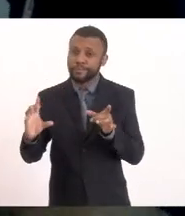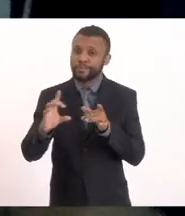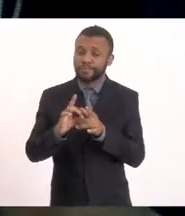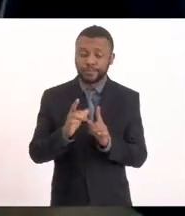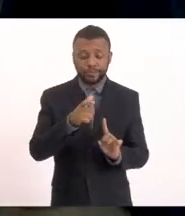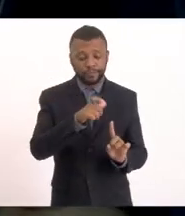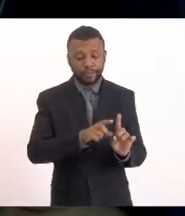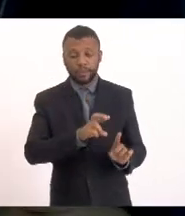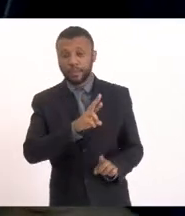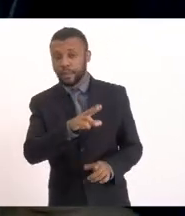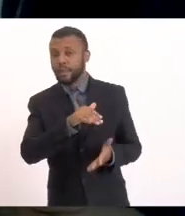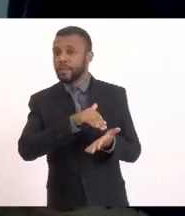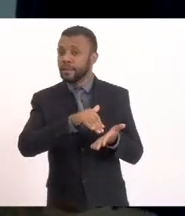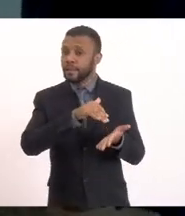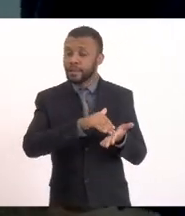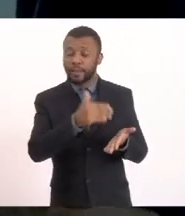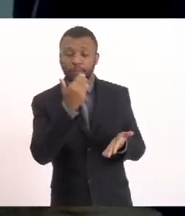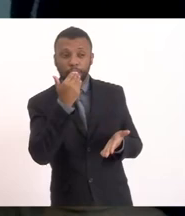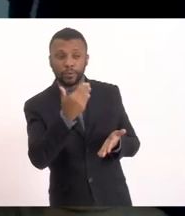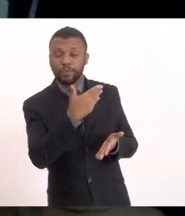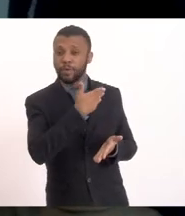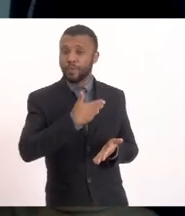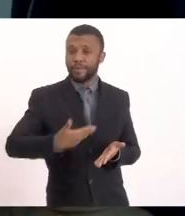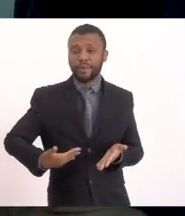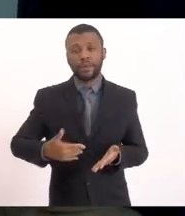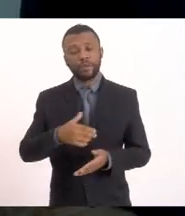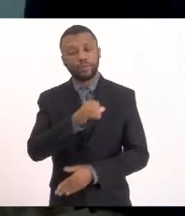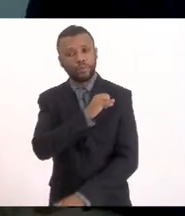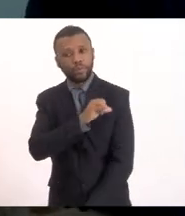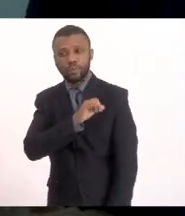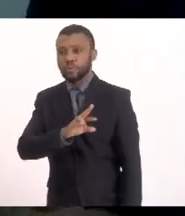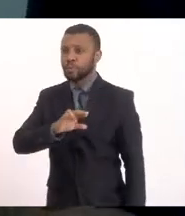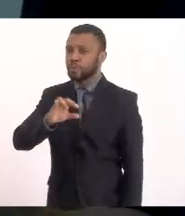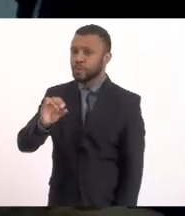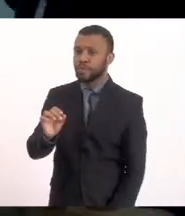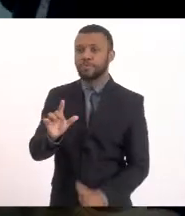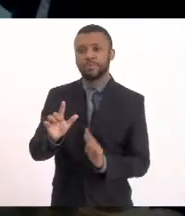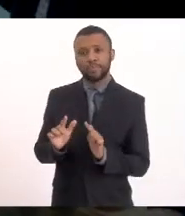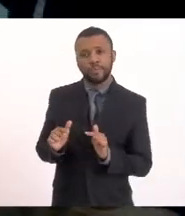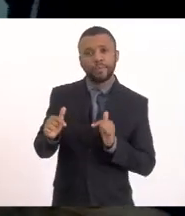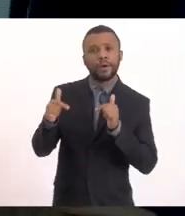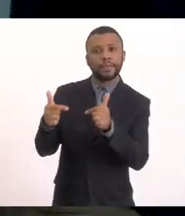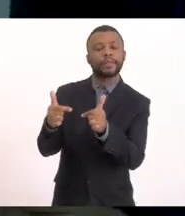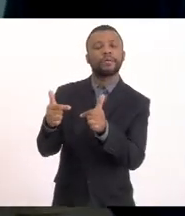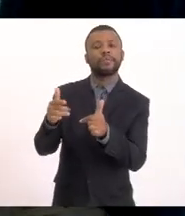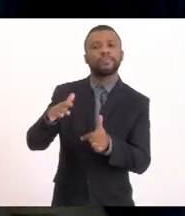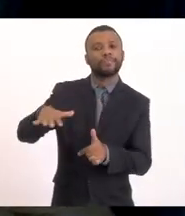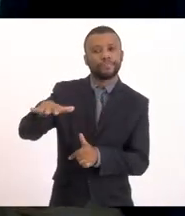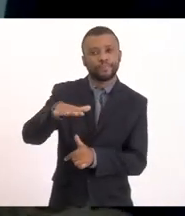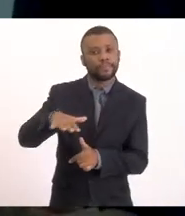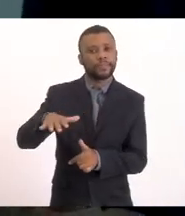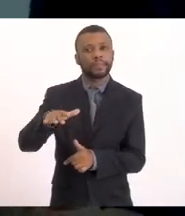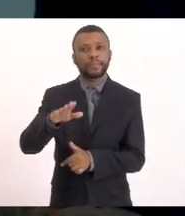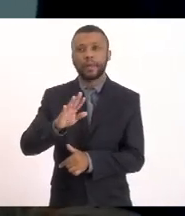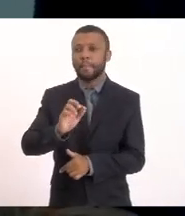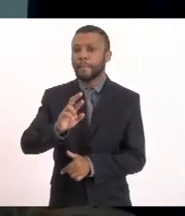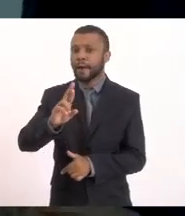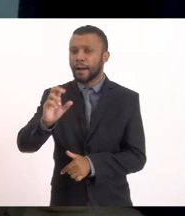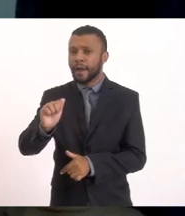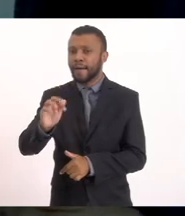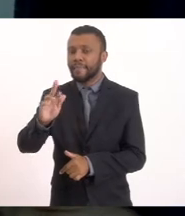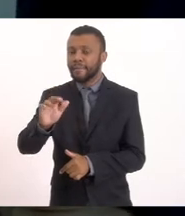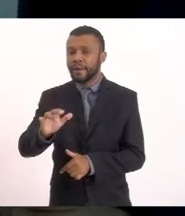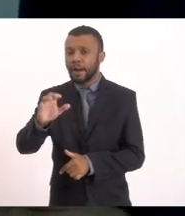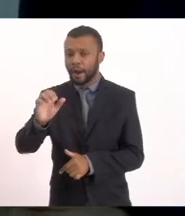Solicitando ao governo do estado a intervenção na Barra Franca Pode